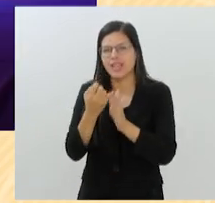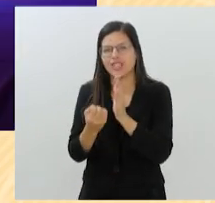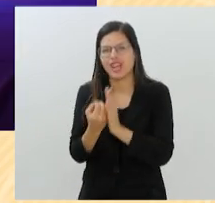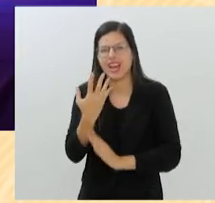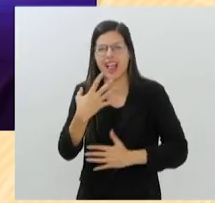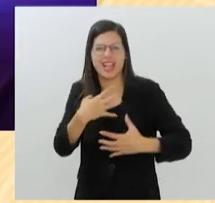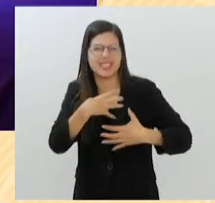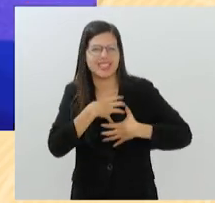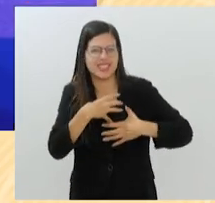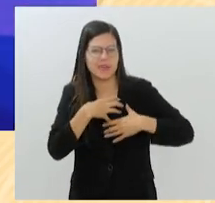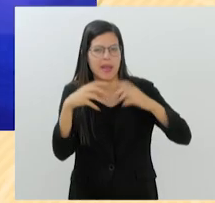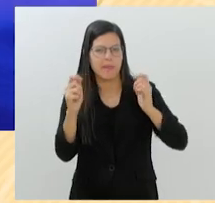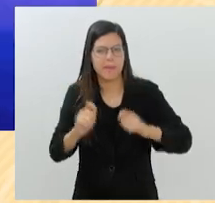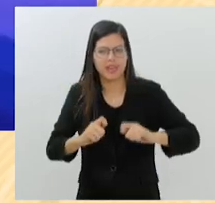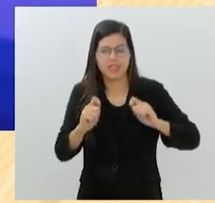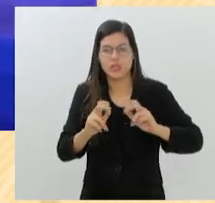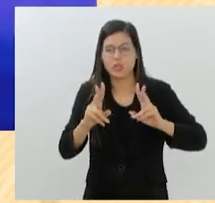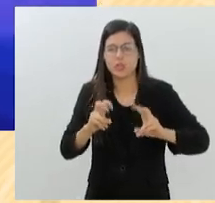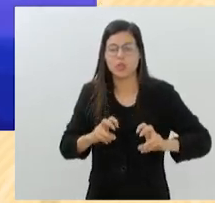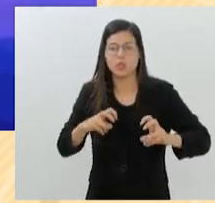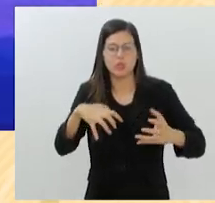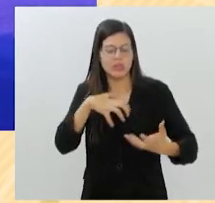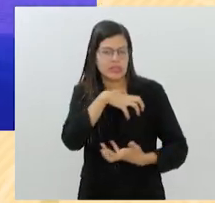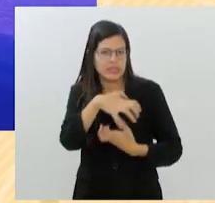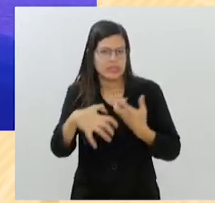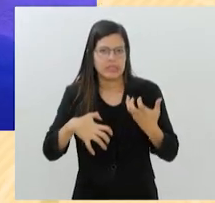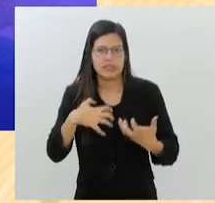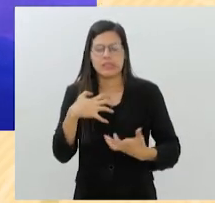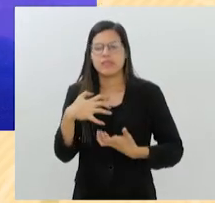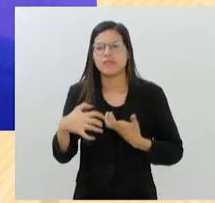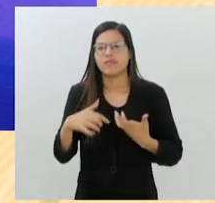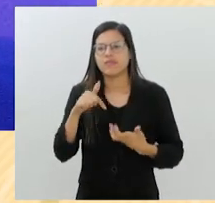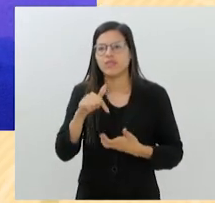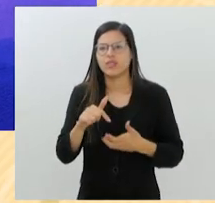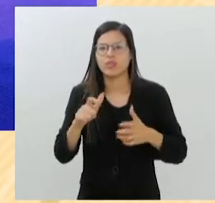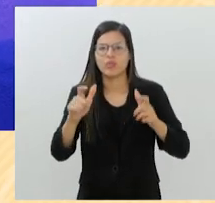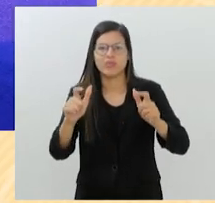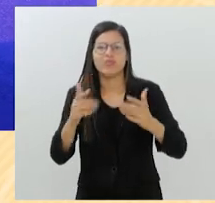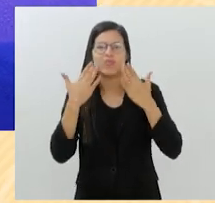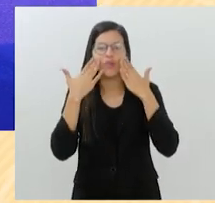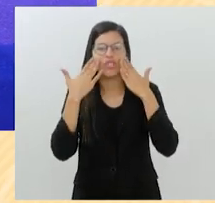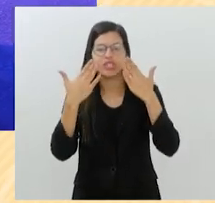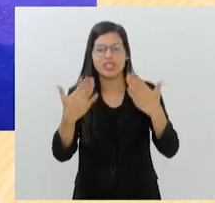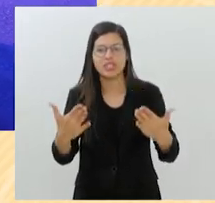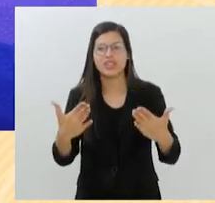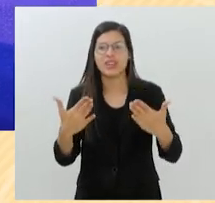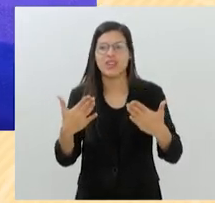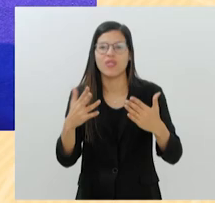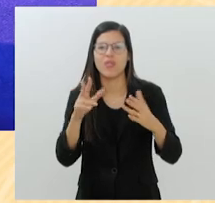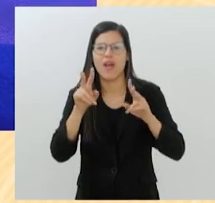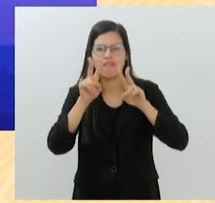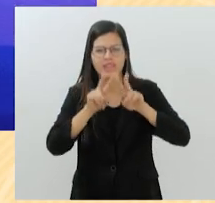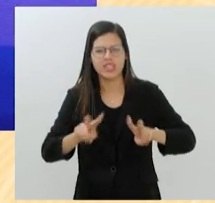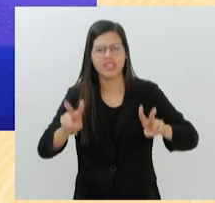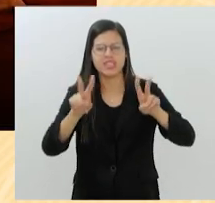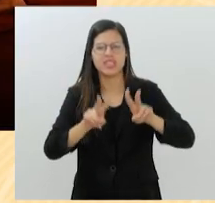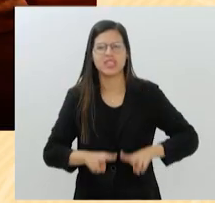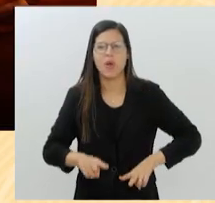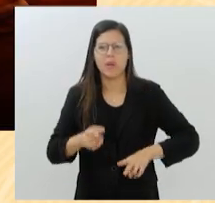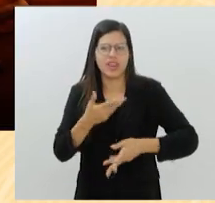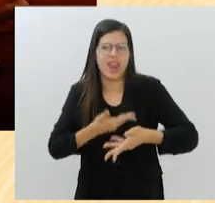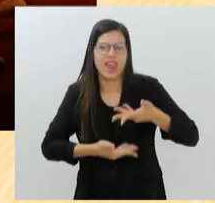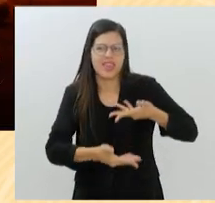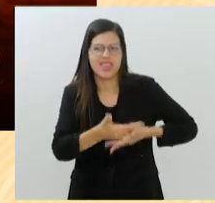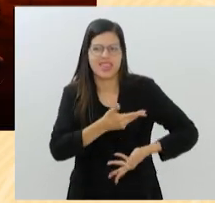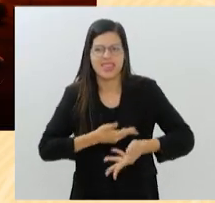e ideias sobre revoltas e revoluções em um palco circular, equilibrando o campo de visão e a interação da plateia.